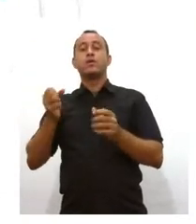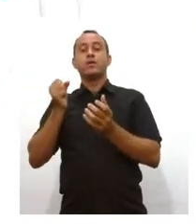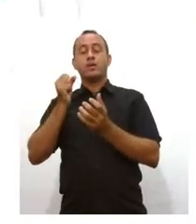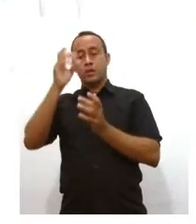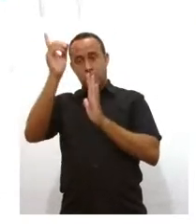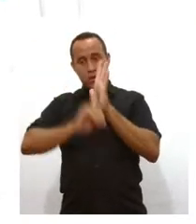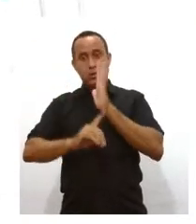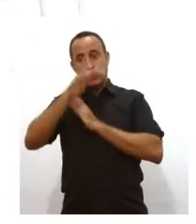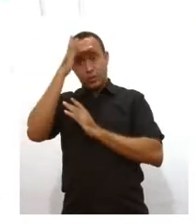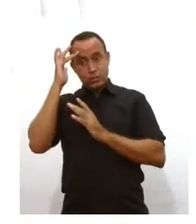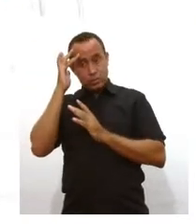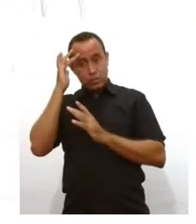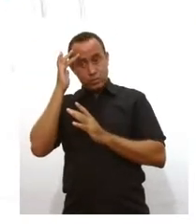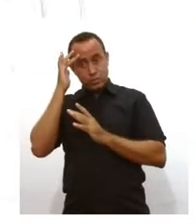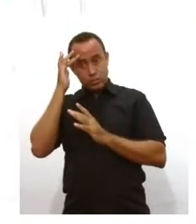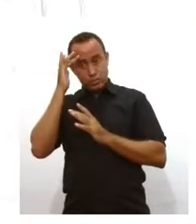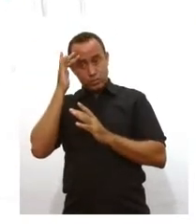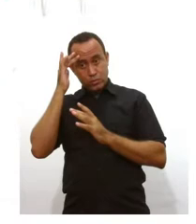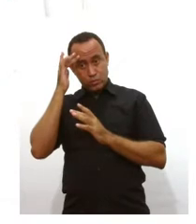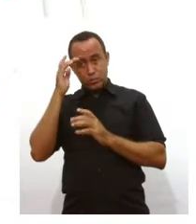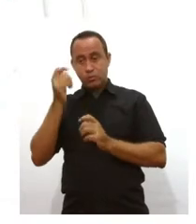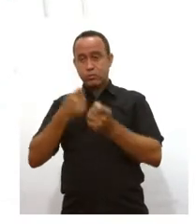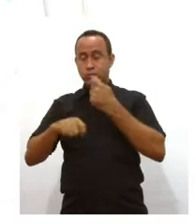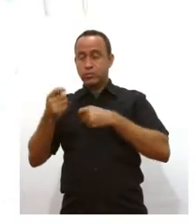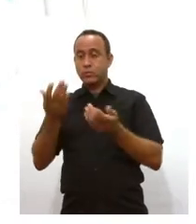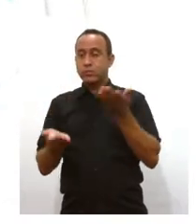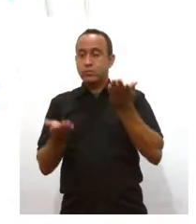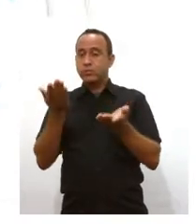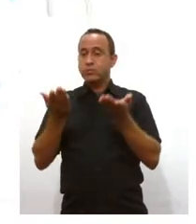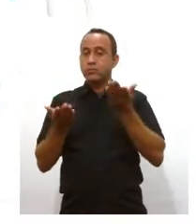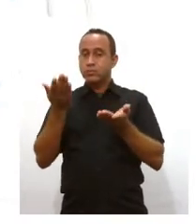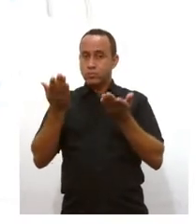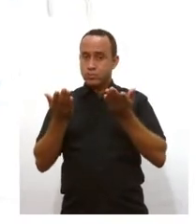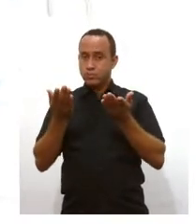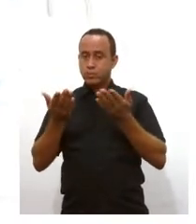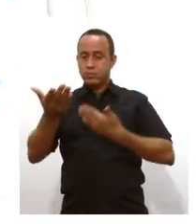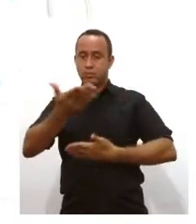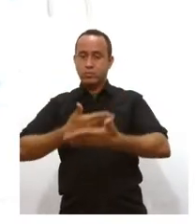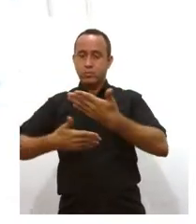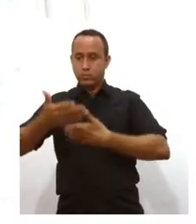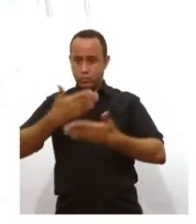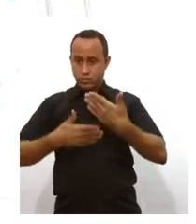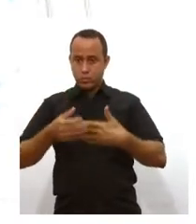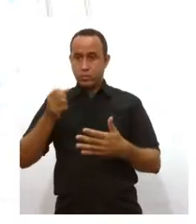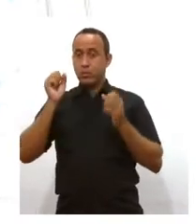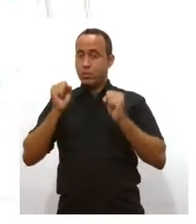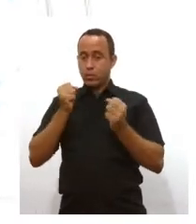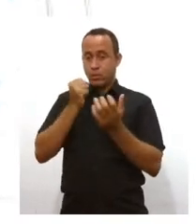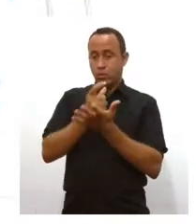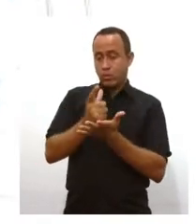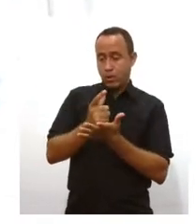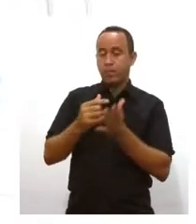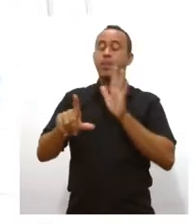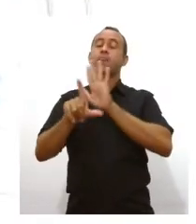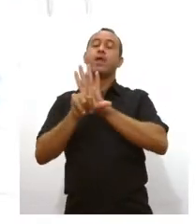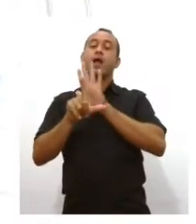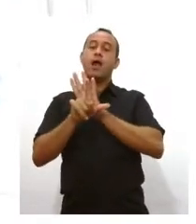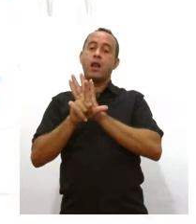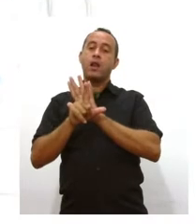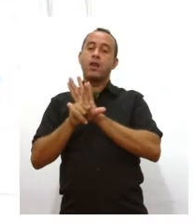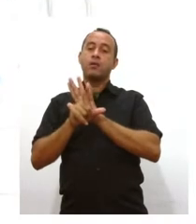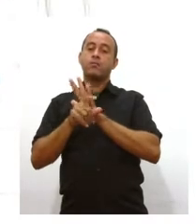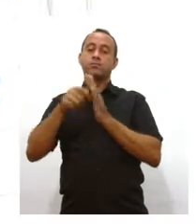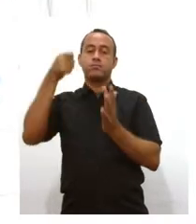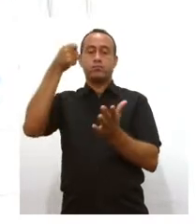dentro da manutenção de um equilíbrio das relações de consumo. A lei, com a sua entrada em vigor